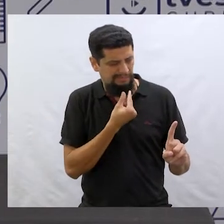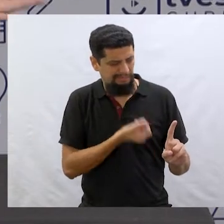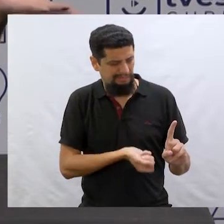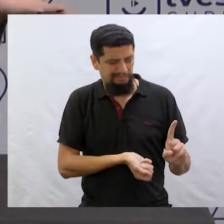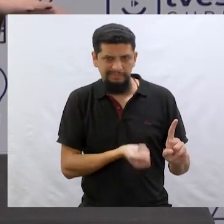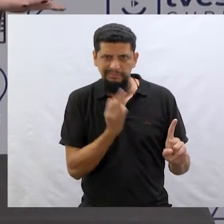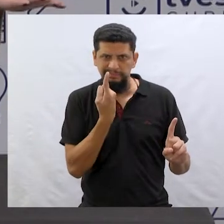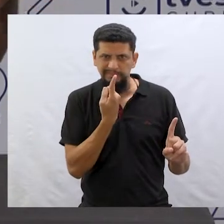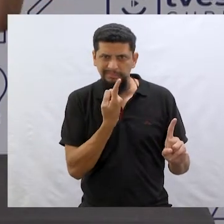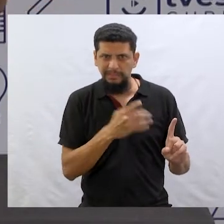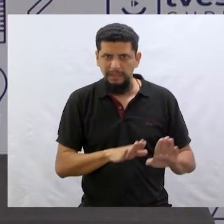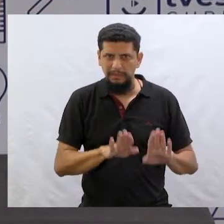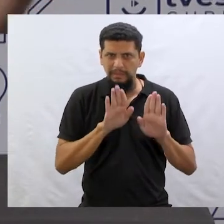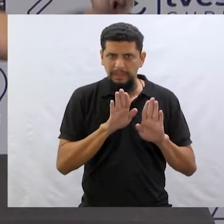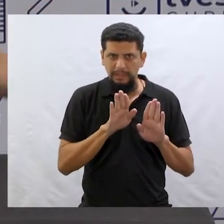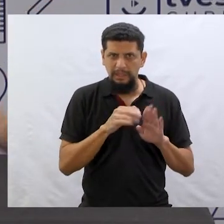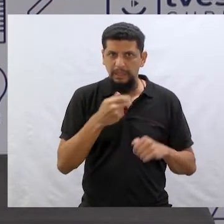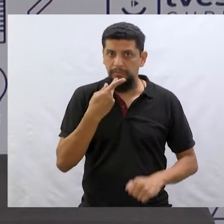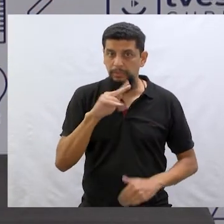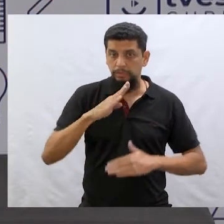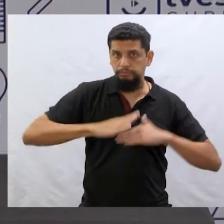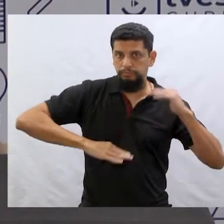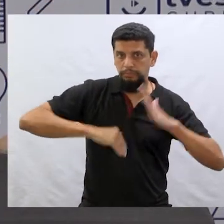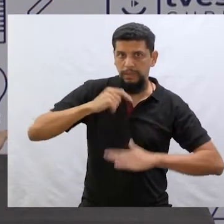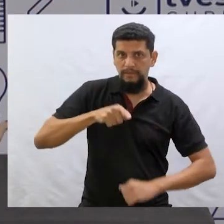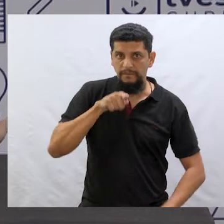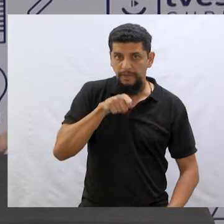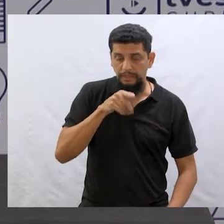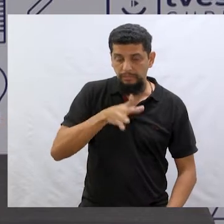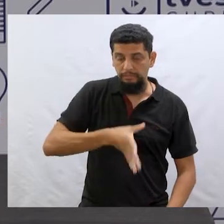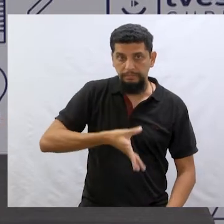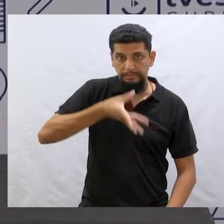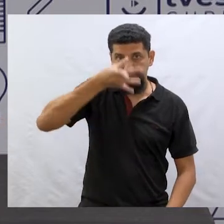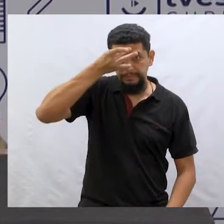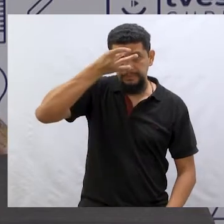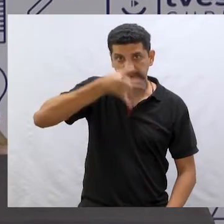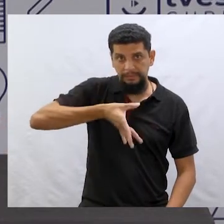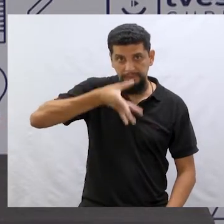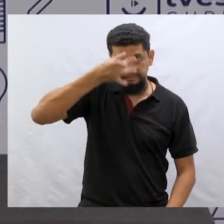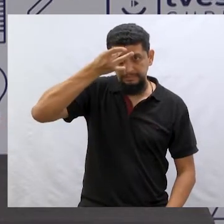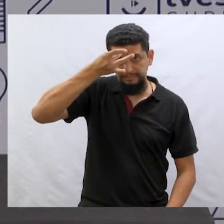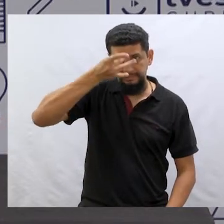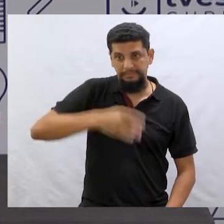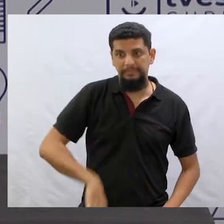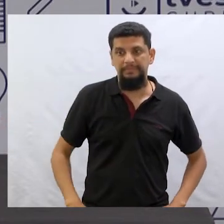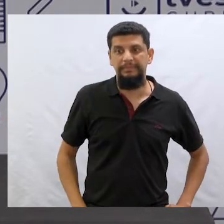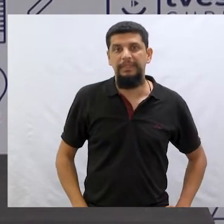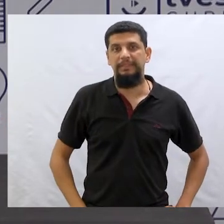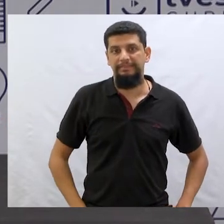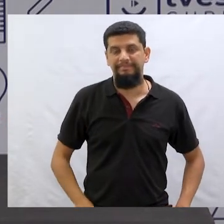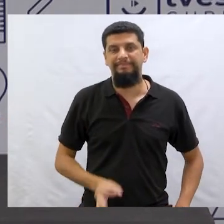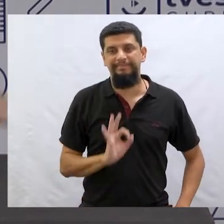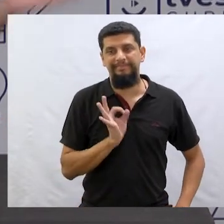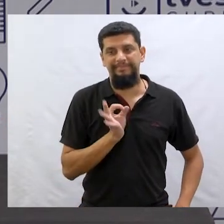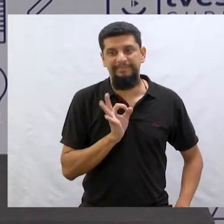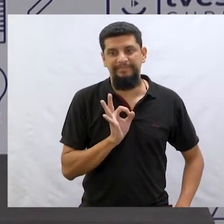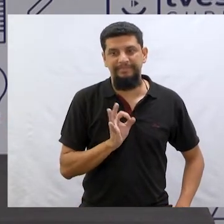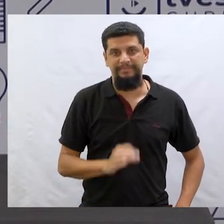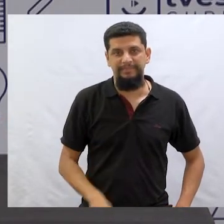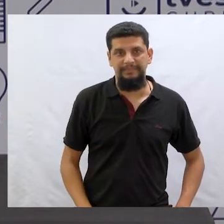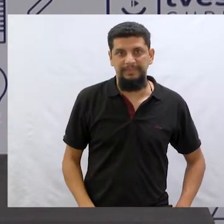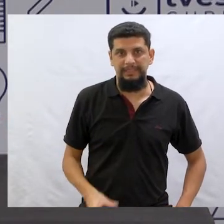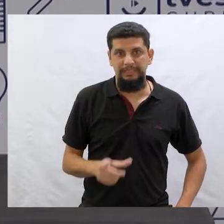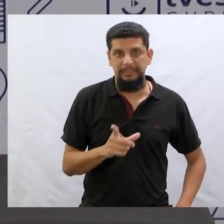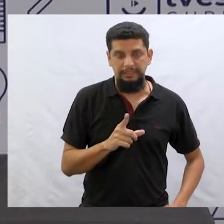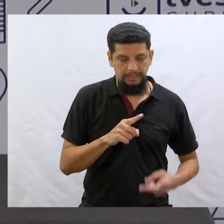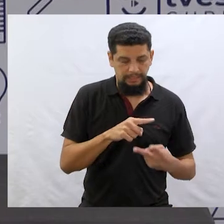disse assim, ué, mas essa é a tua profissão, você não é decorador? Então, não decora o tempo inteiro? É, porque é uma palavra